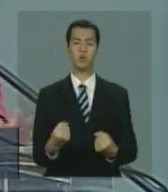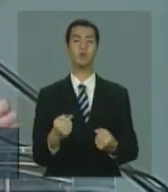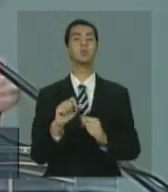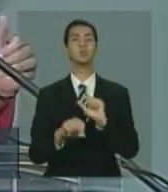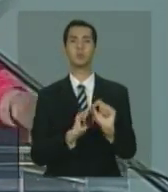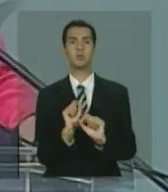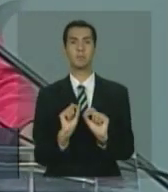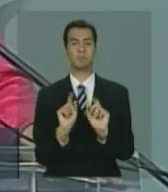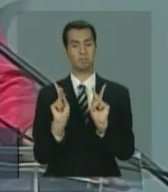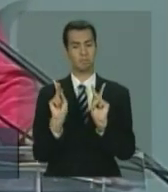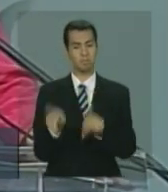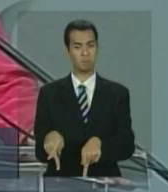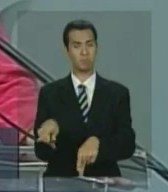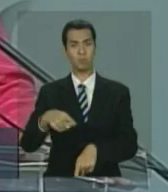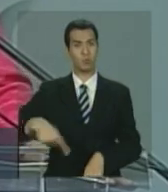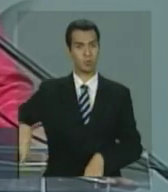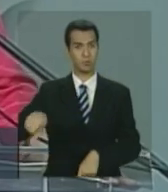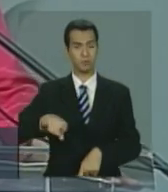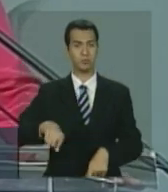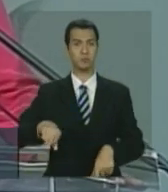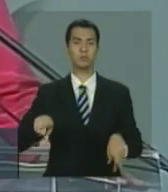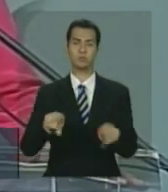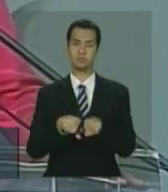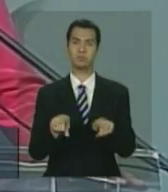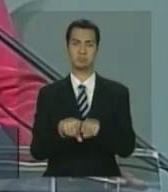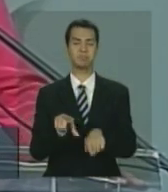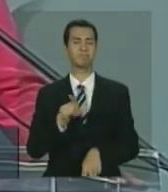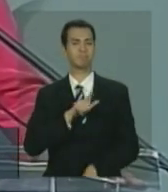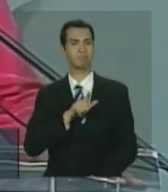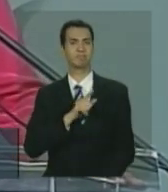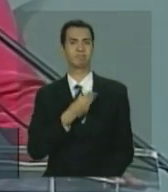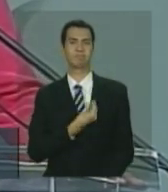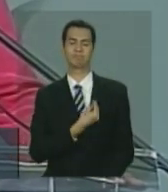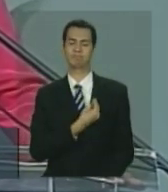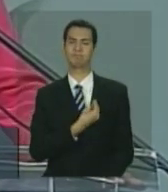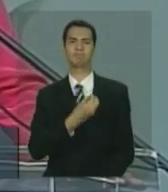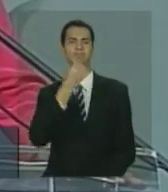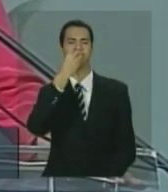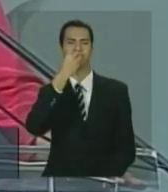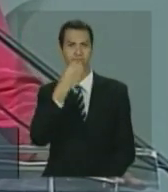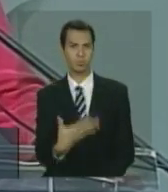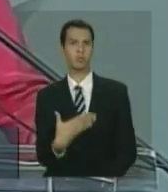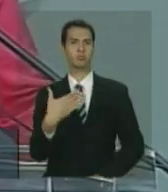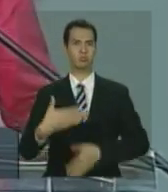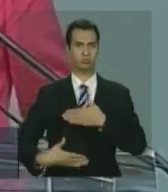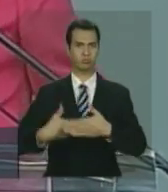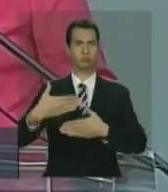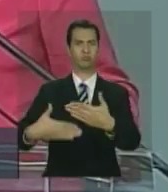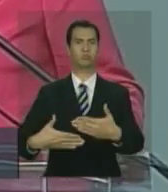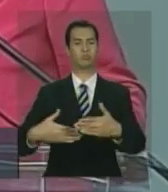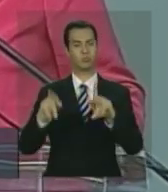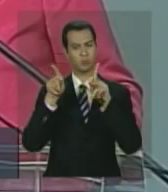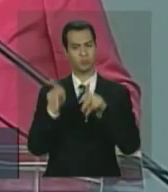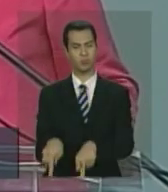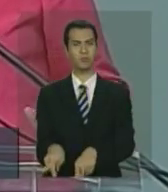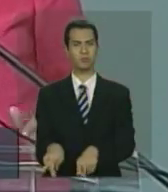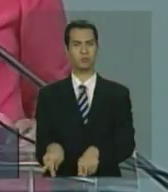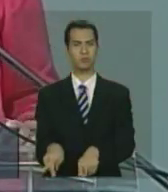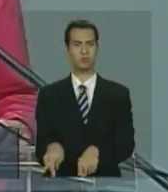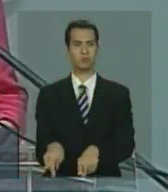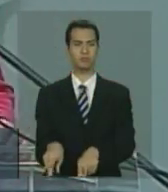que também usufruirá dessa riqueza e, portanto, será um povo